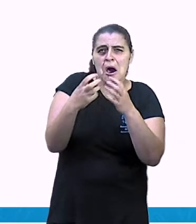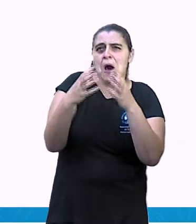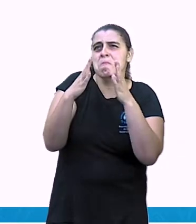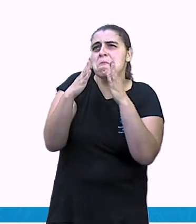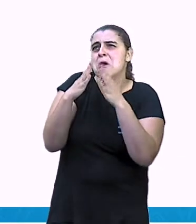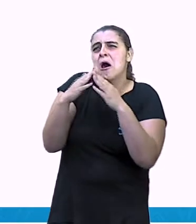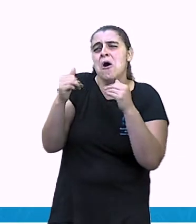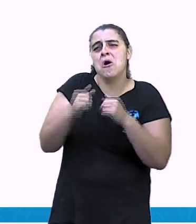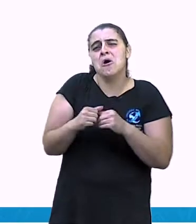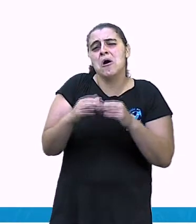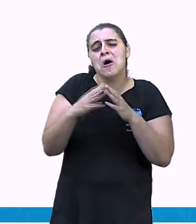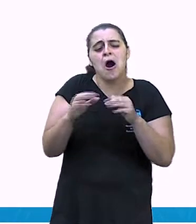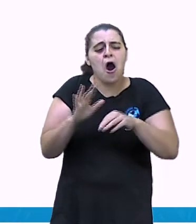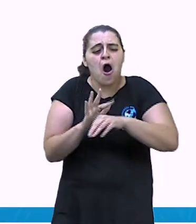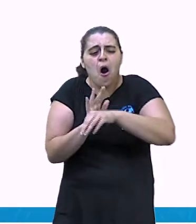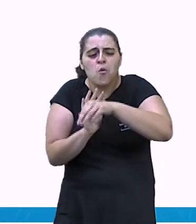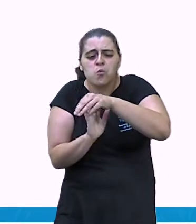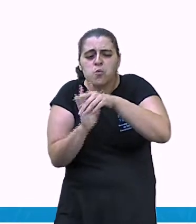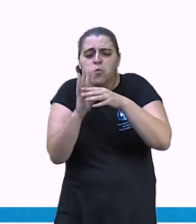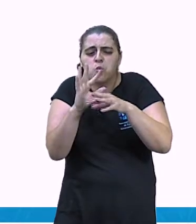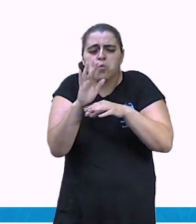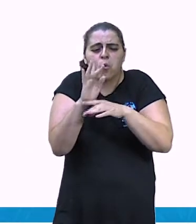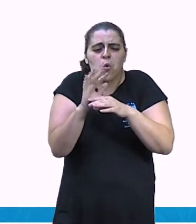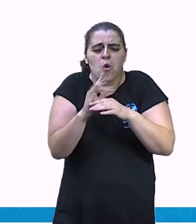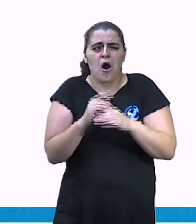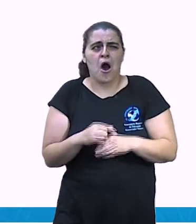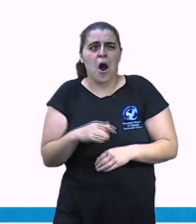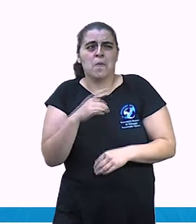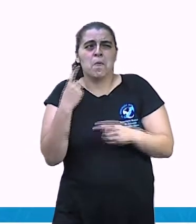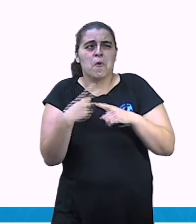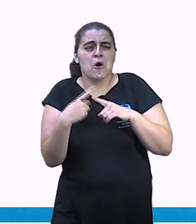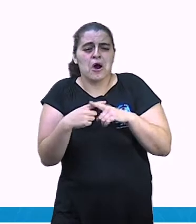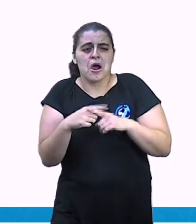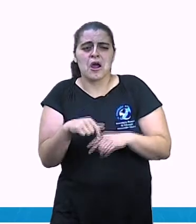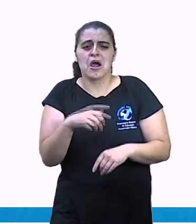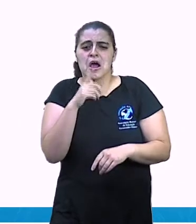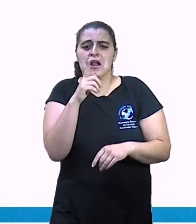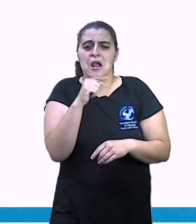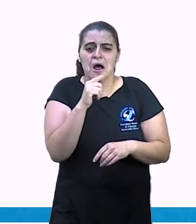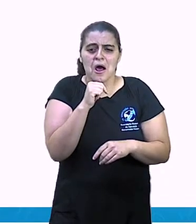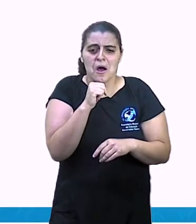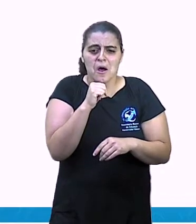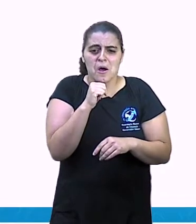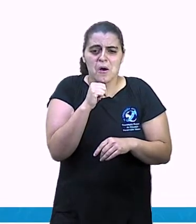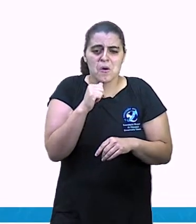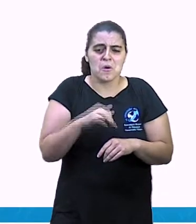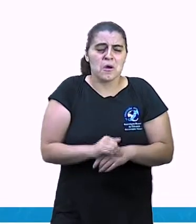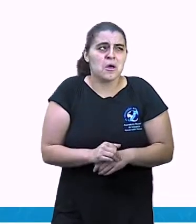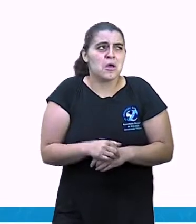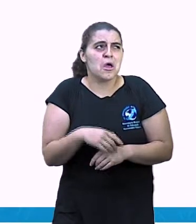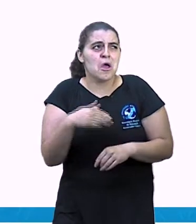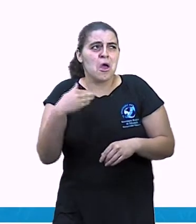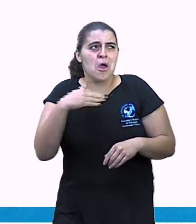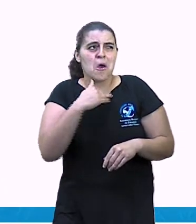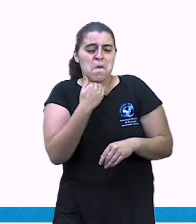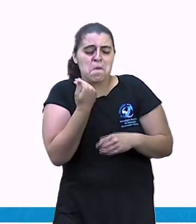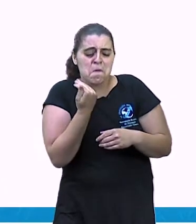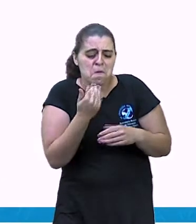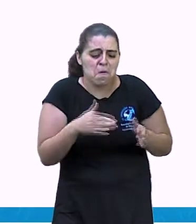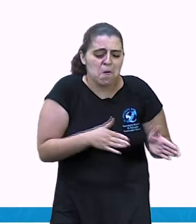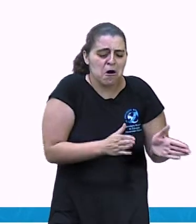me bote no fogo. Na água não há fogo. Na água eu me afogo. Vamos para a lagoa,